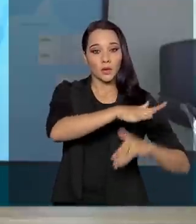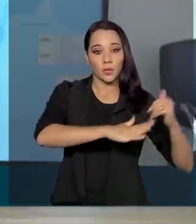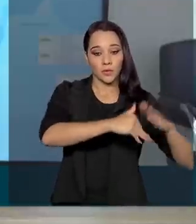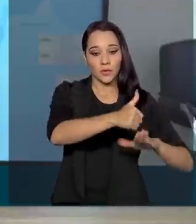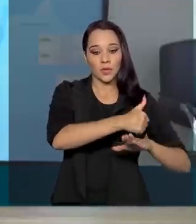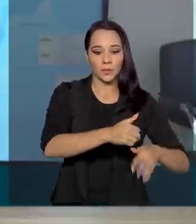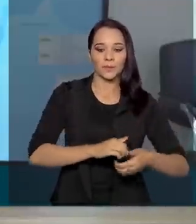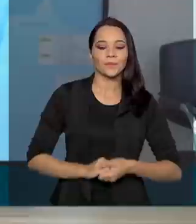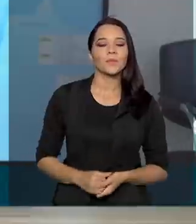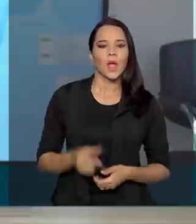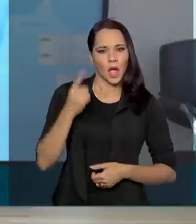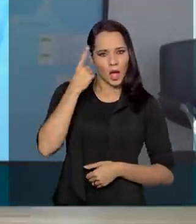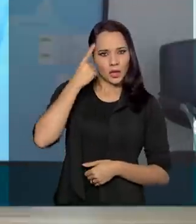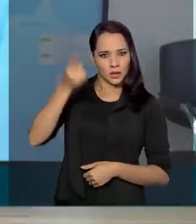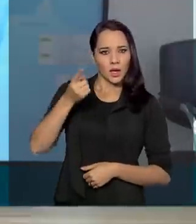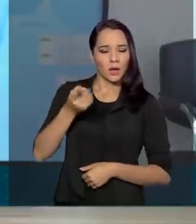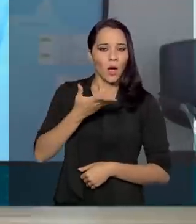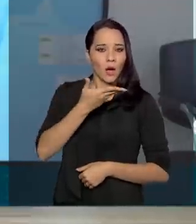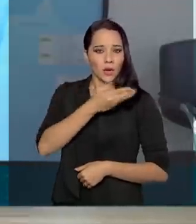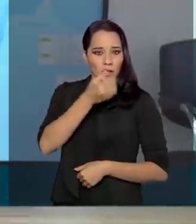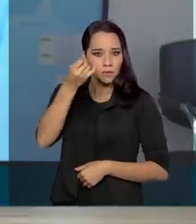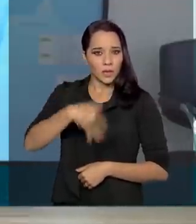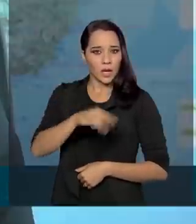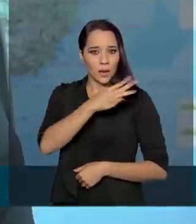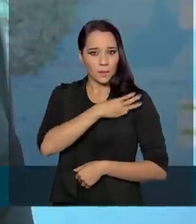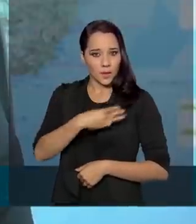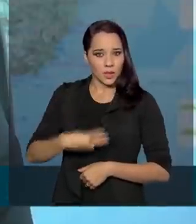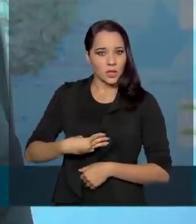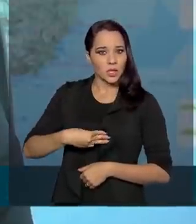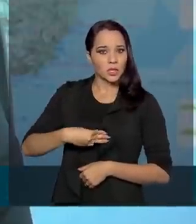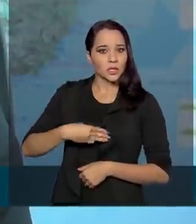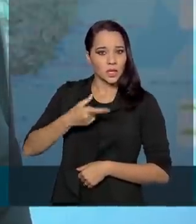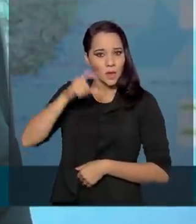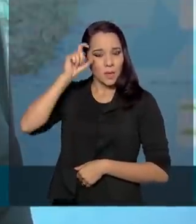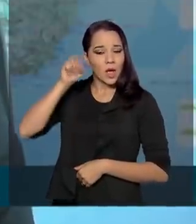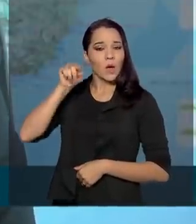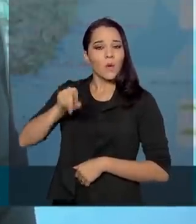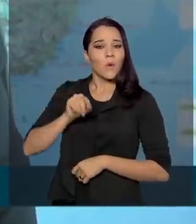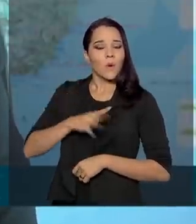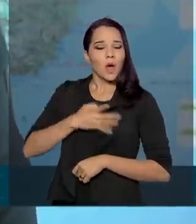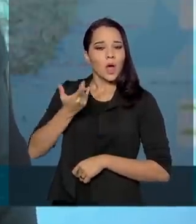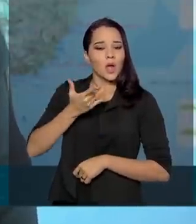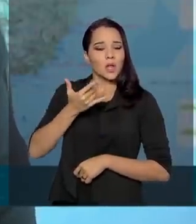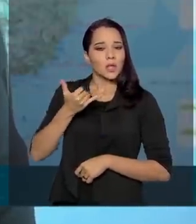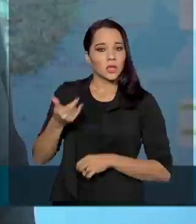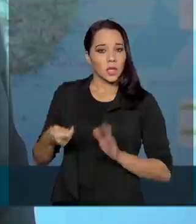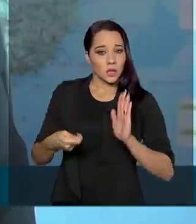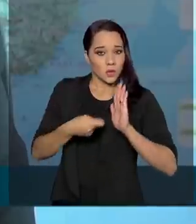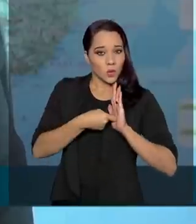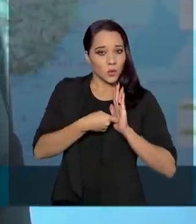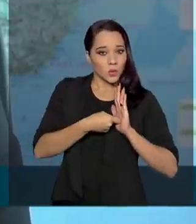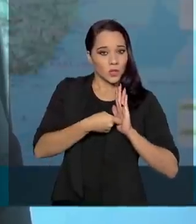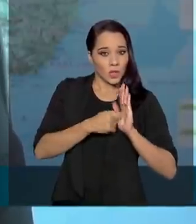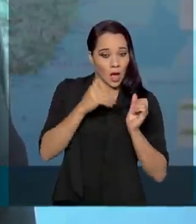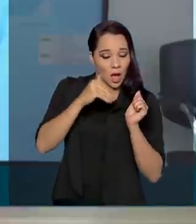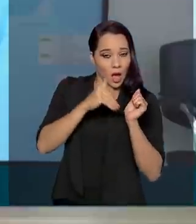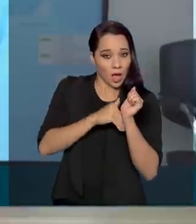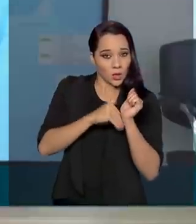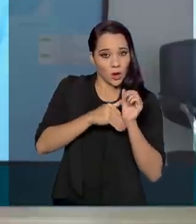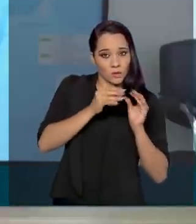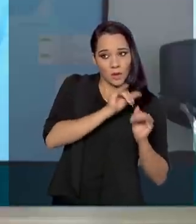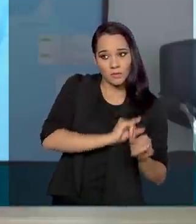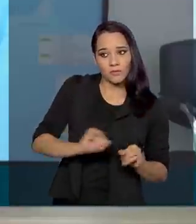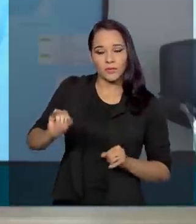A ideia, segundo a ministra Damaris Alves, é facilitar o encaminhamento de denúncias anônimas dos profissionais de saúde.